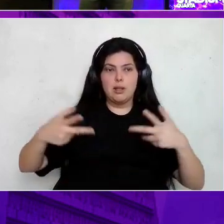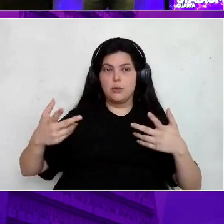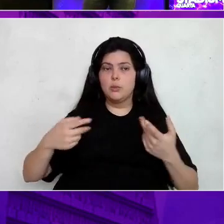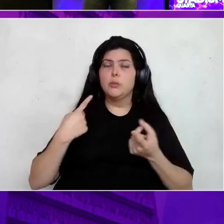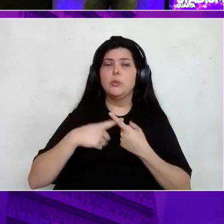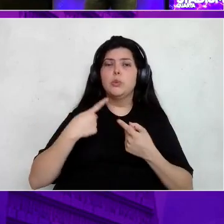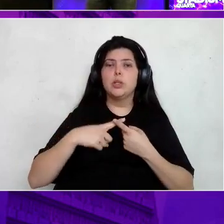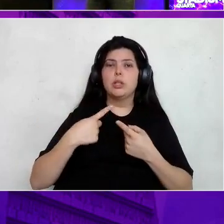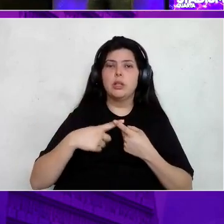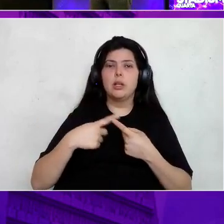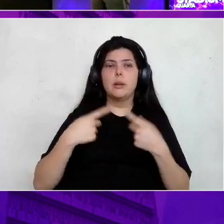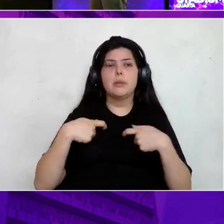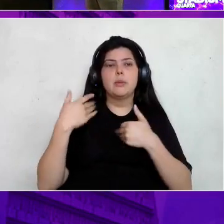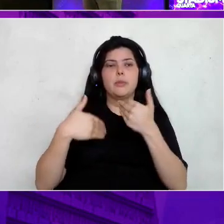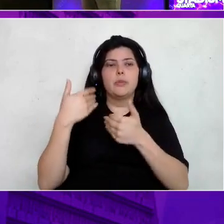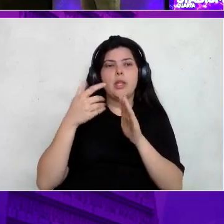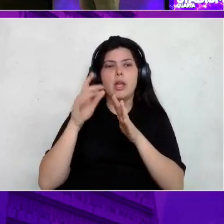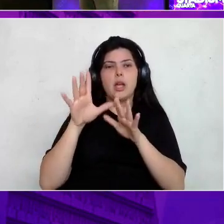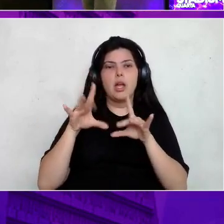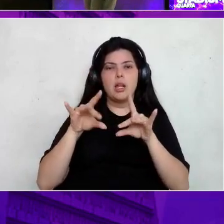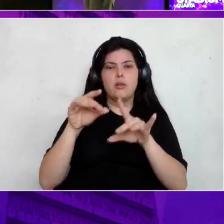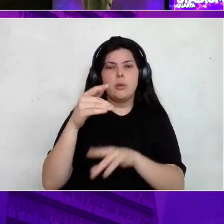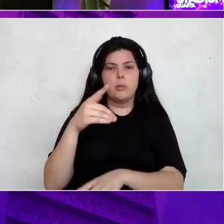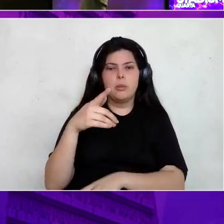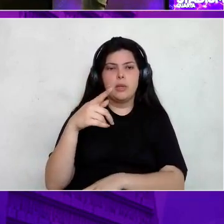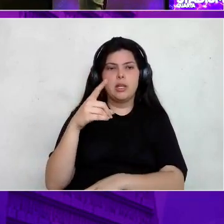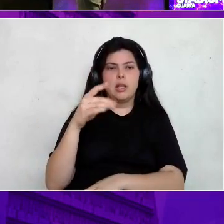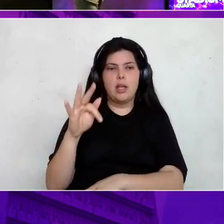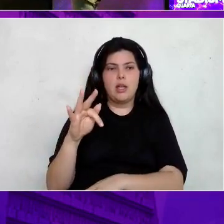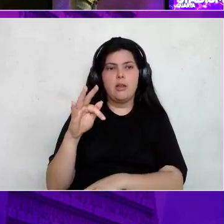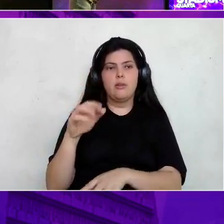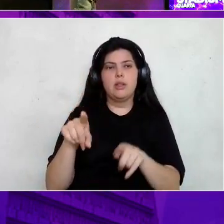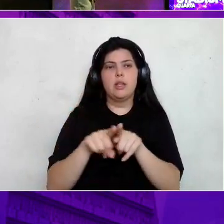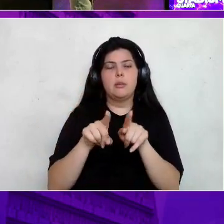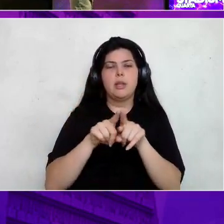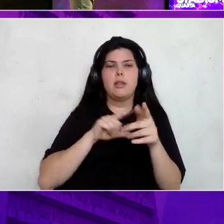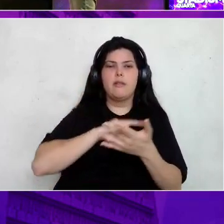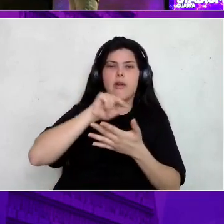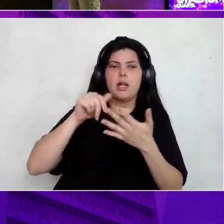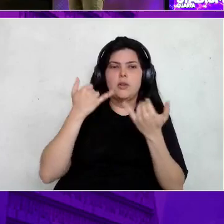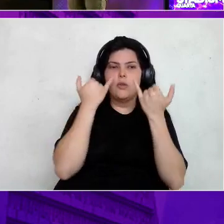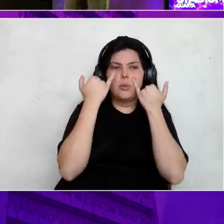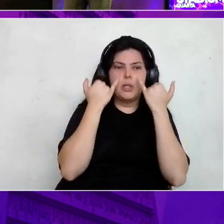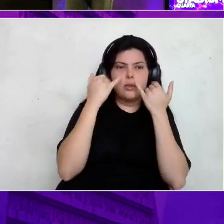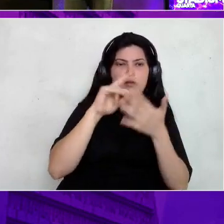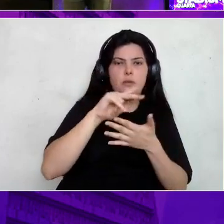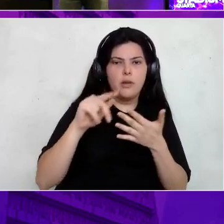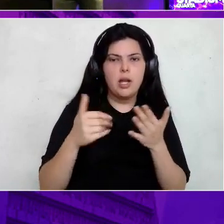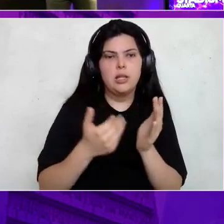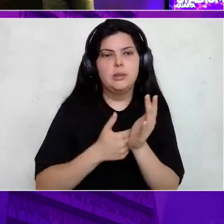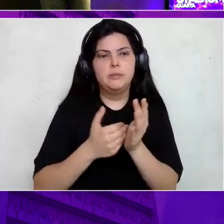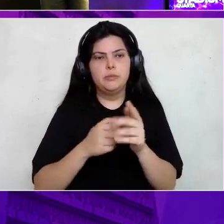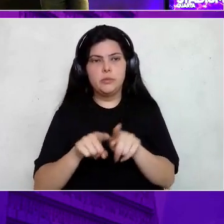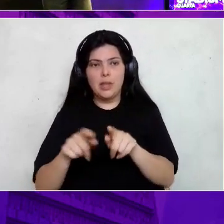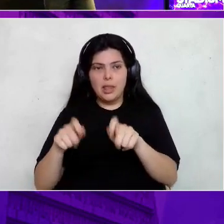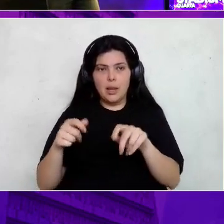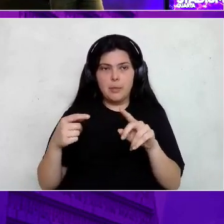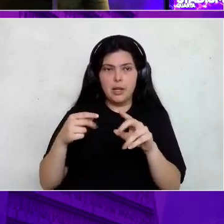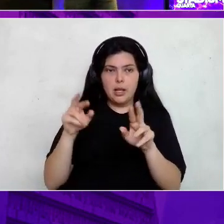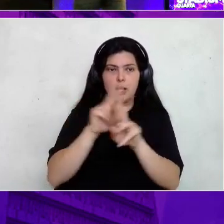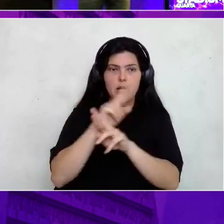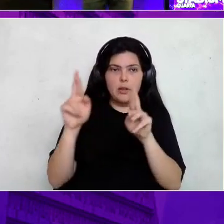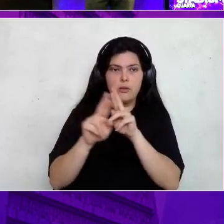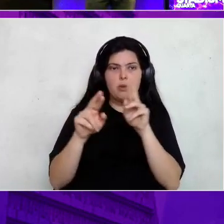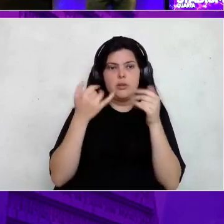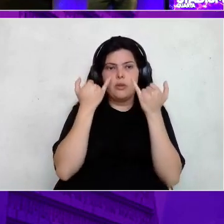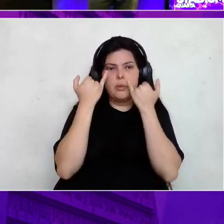gente processou esse arquivo PDF no VectorStore. E ele tem uma série de informações. Uma série de tokens. Que ele consegue cruzar ao mesmo tempo. E fazer uma resposta muito